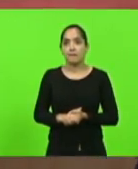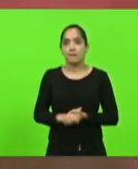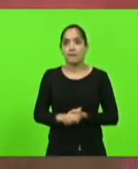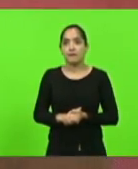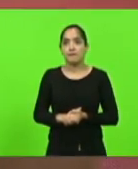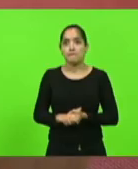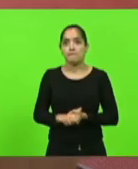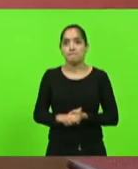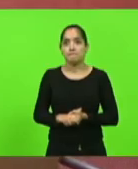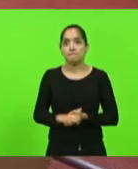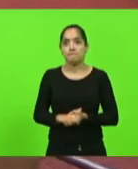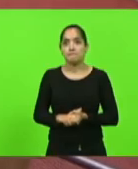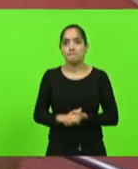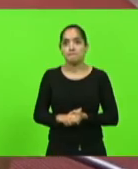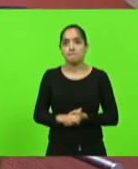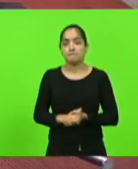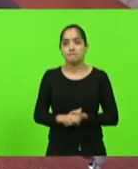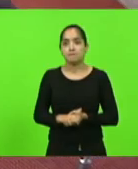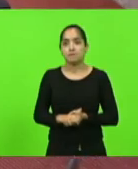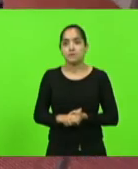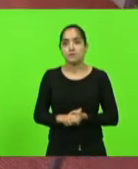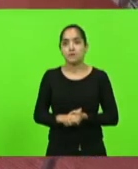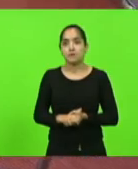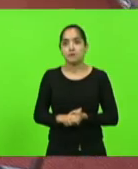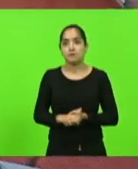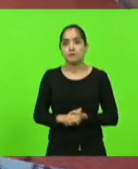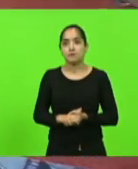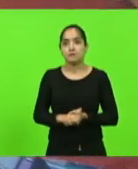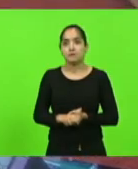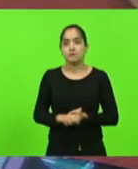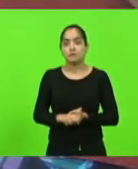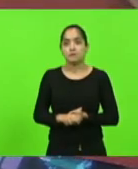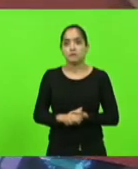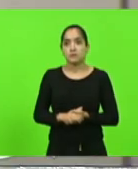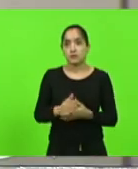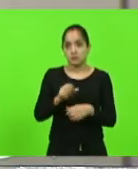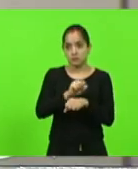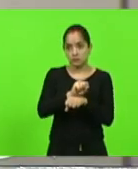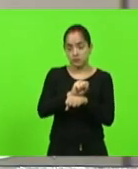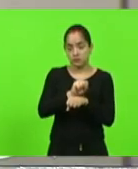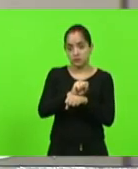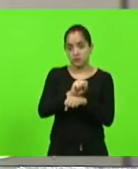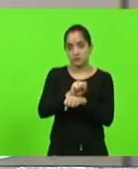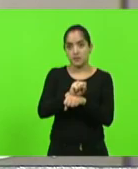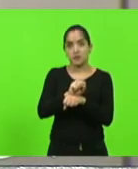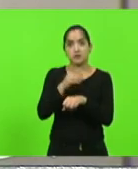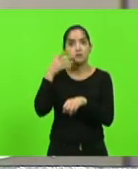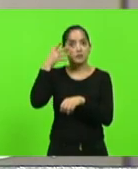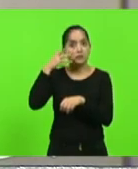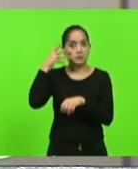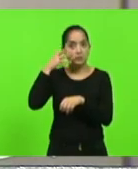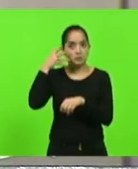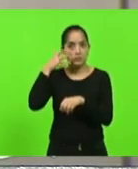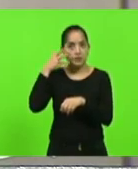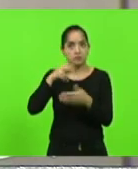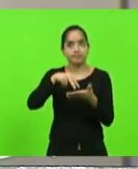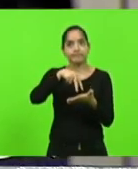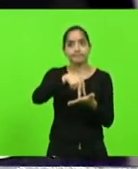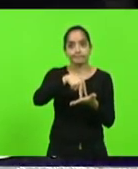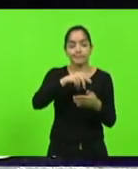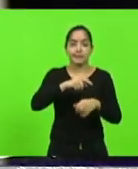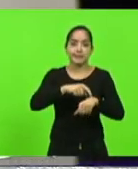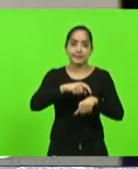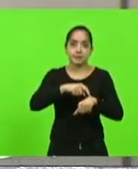nós temos o deputado Adrianinho, que também está aguardando para falar para, exatamente nesse